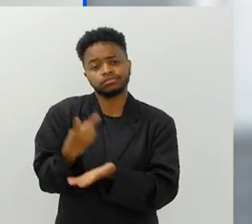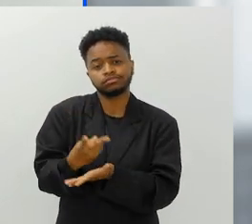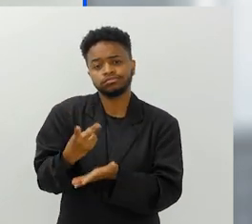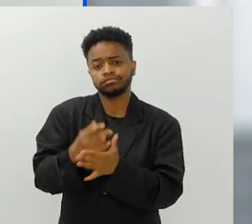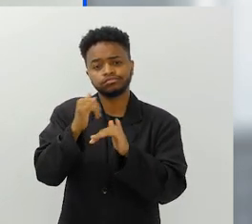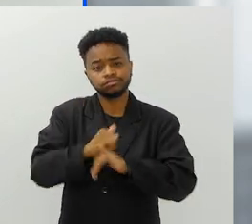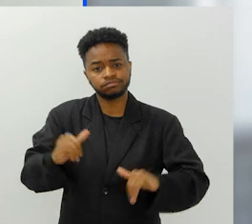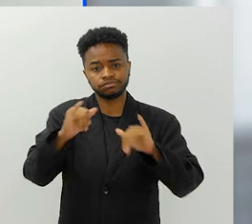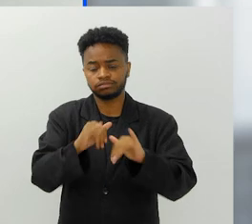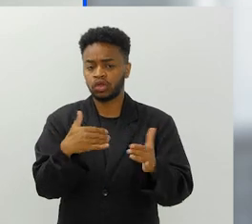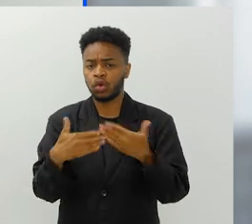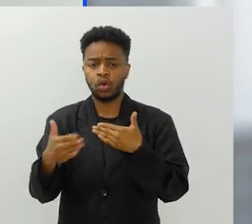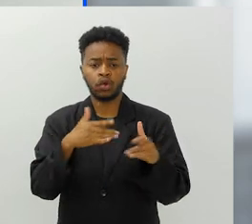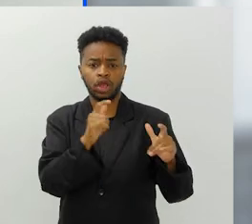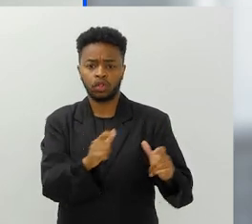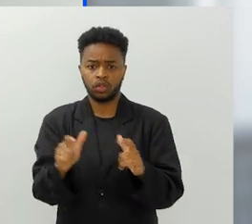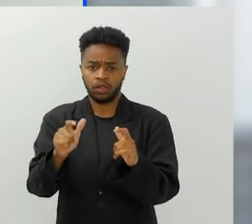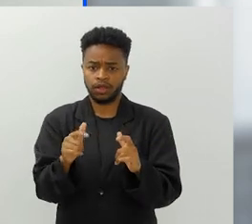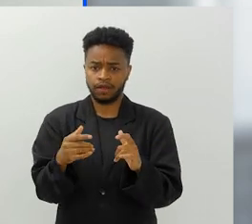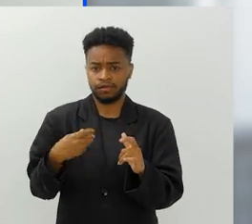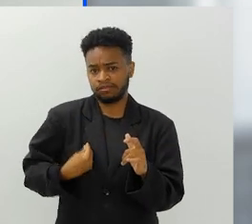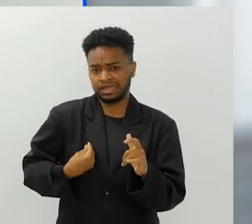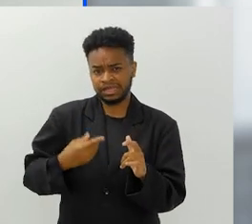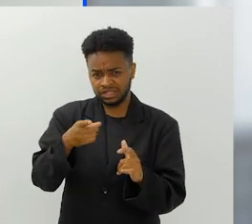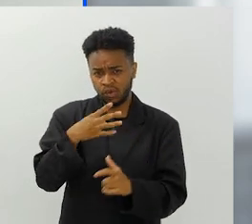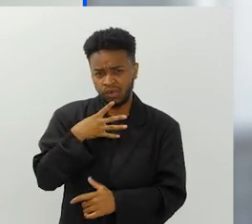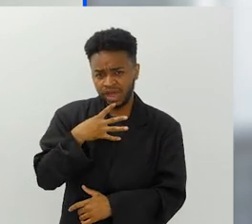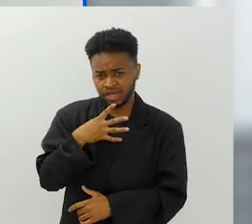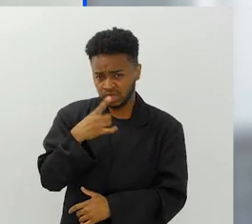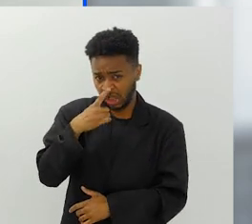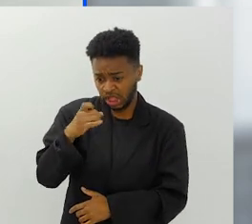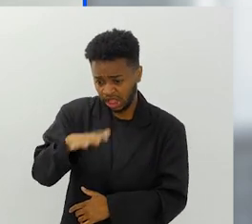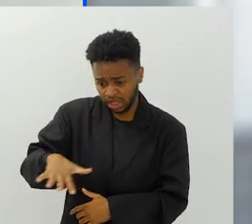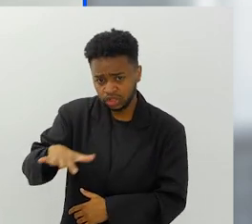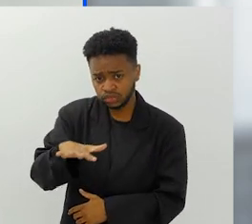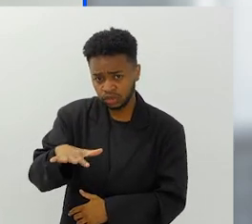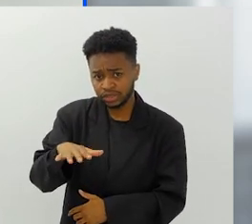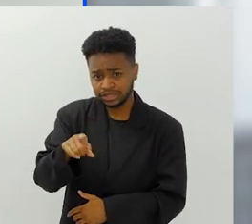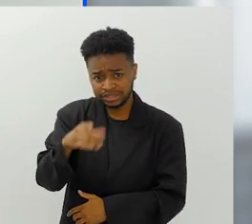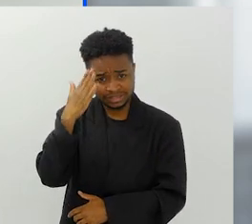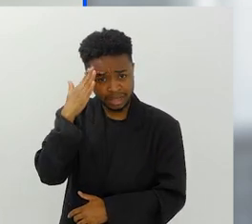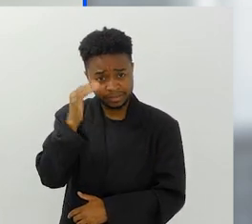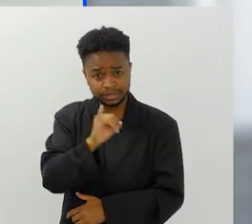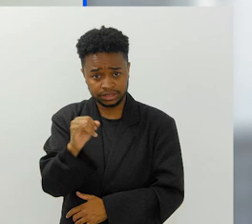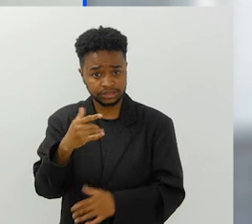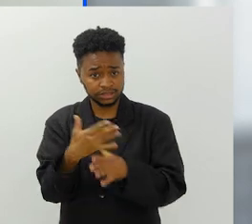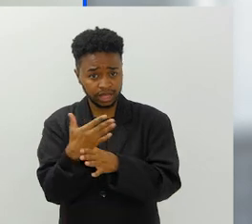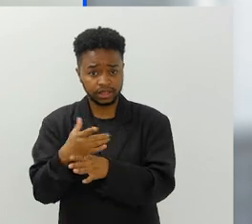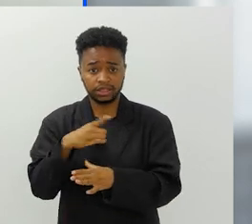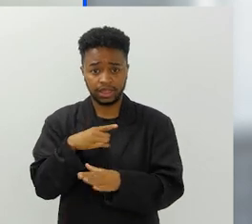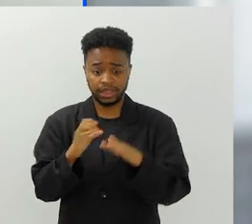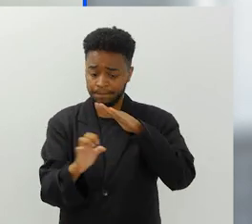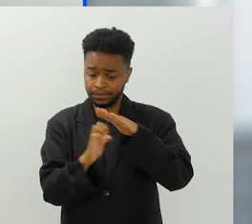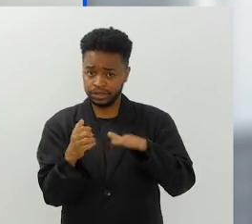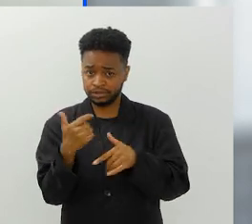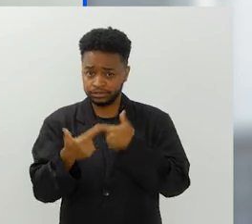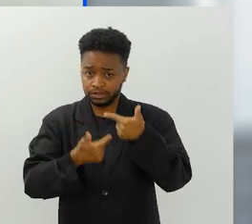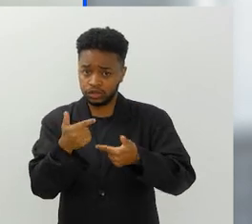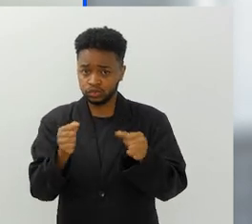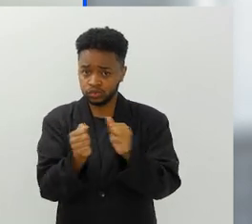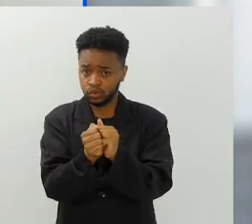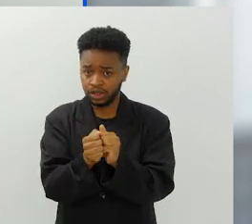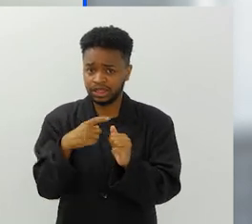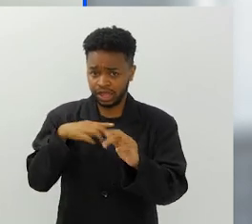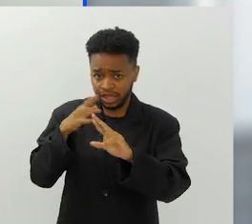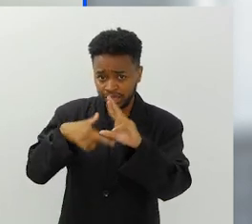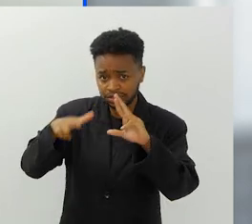falo para as pessoas, independente de onde você está, você já conheceu o seu lixão, você sabe se a sua cidade tem um lixão ou uma cooperativa, você sabe se tem uma